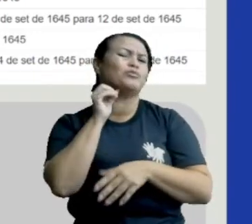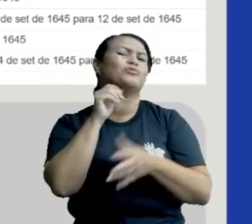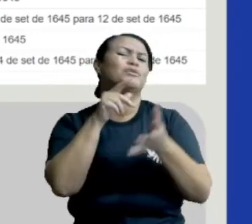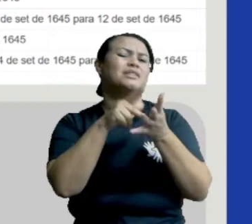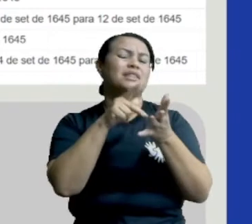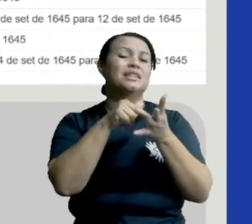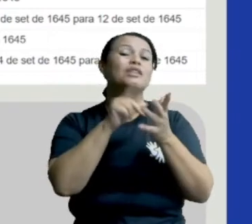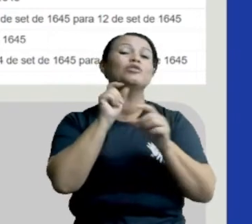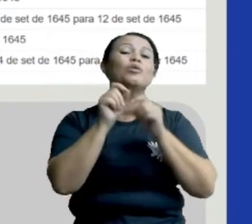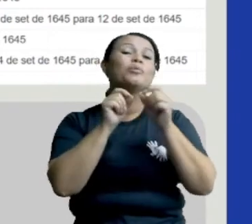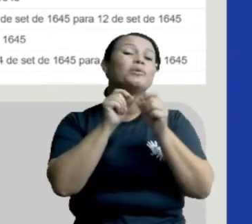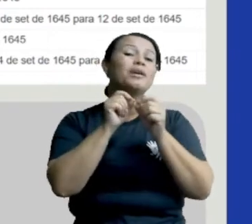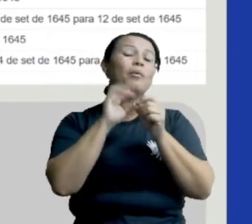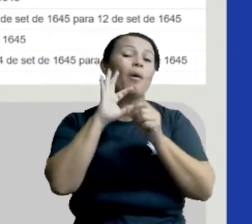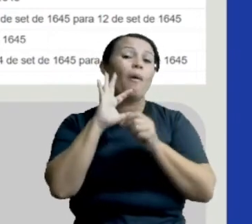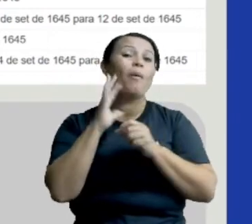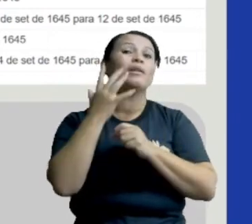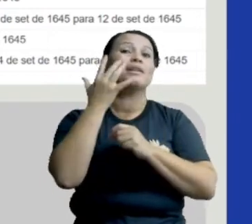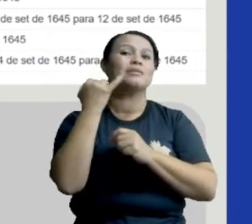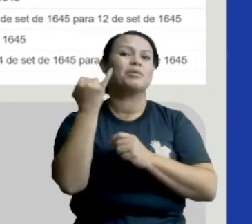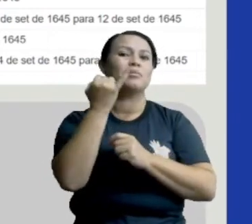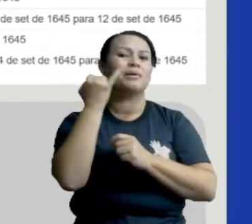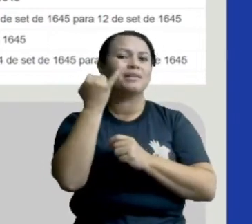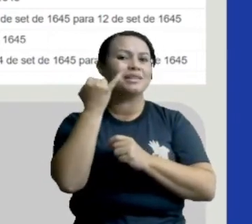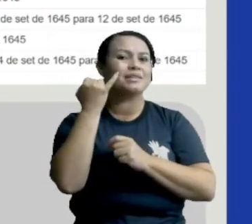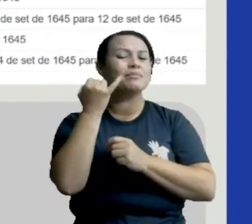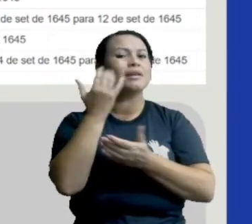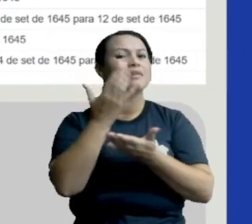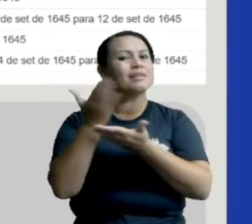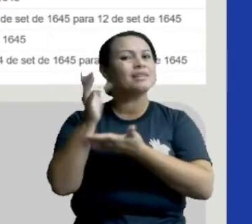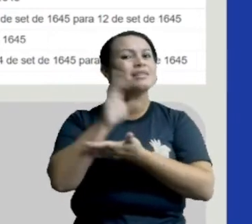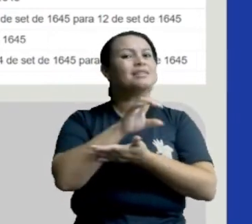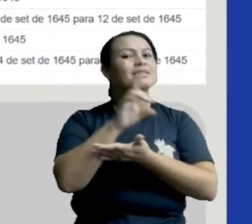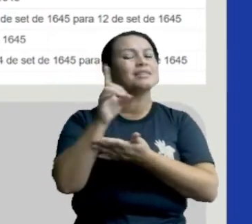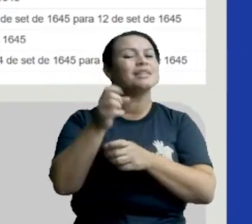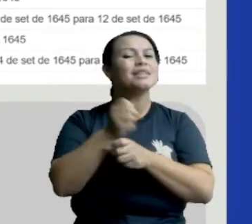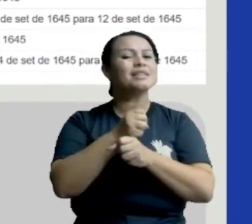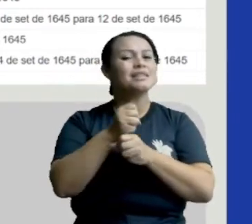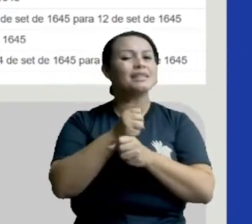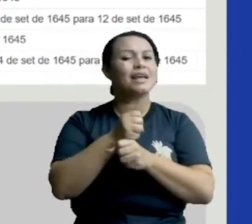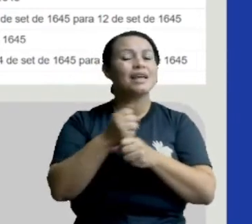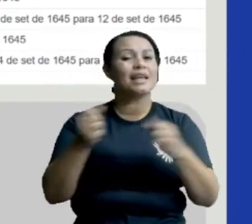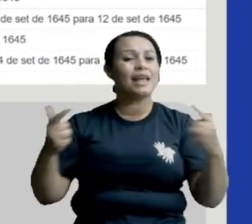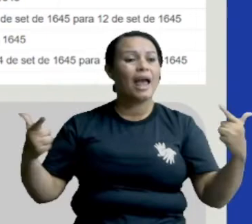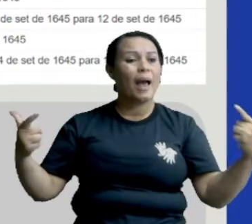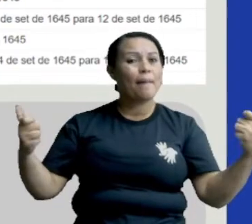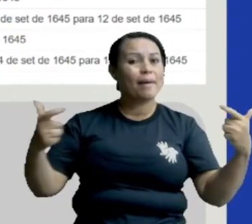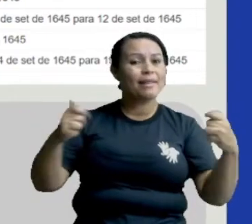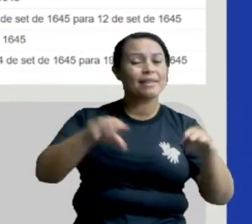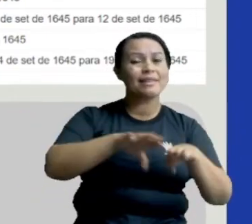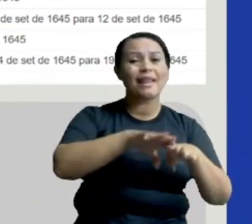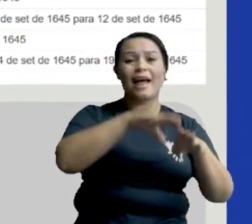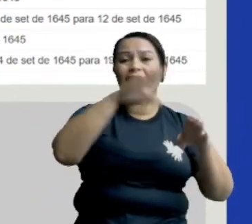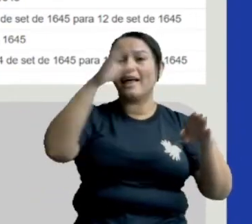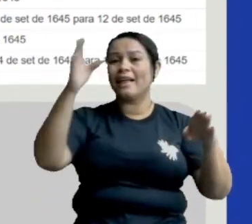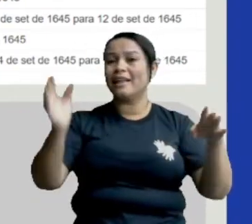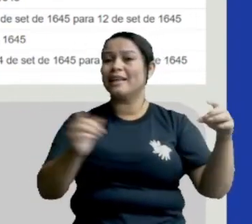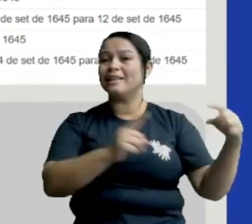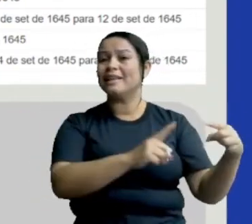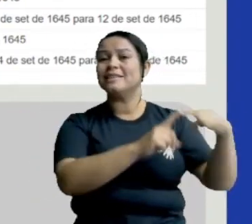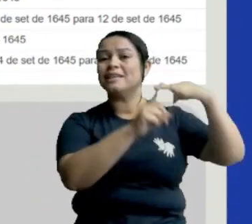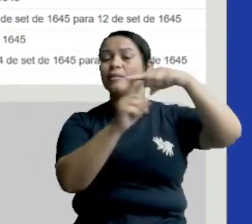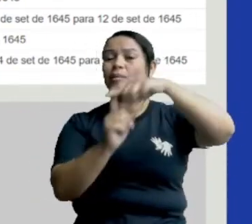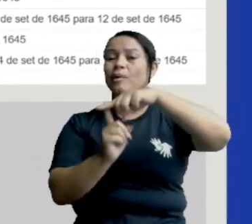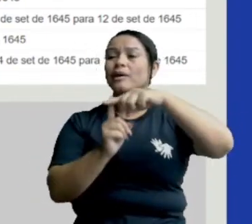sobre um acontecimento importantíssimo dessa data, né? Que é a Batalha das Tabocas. No